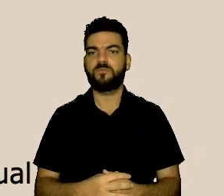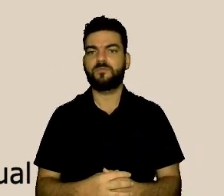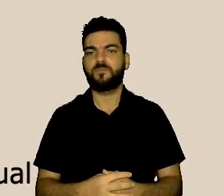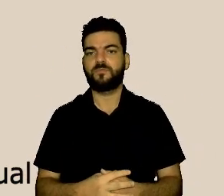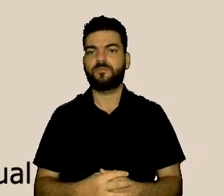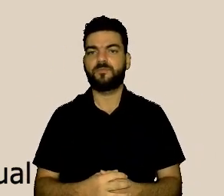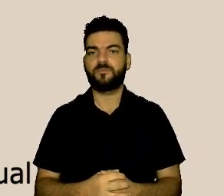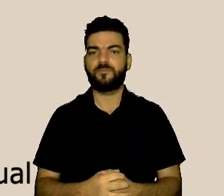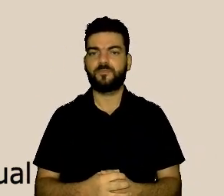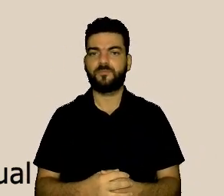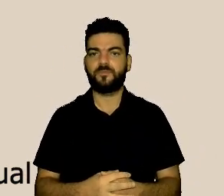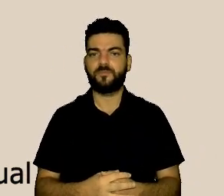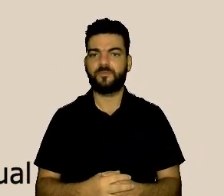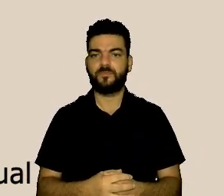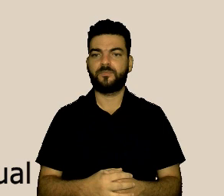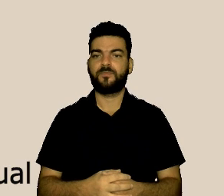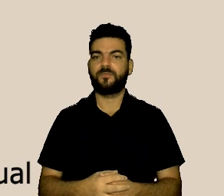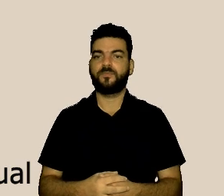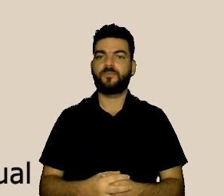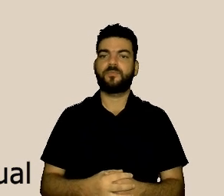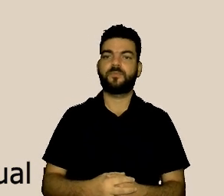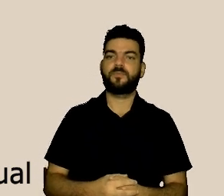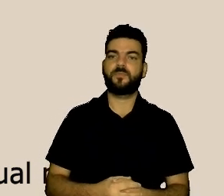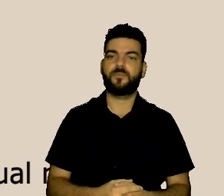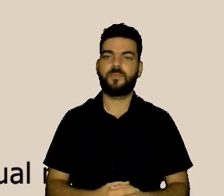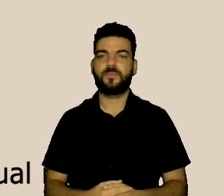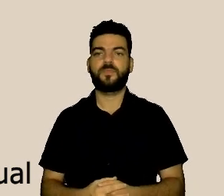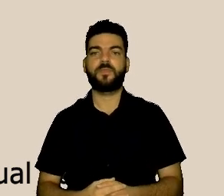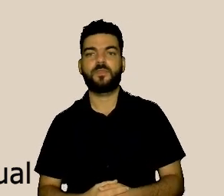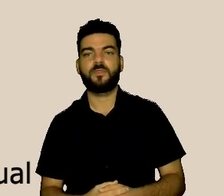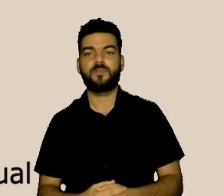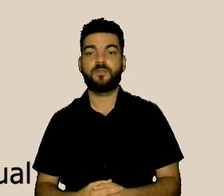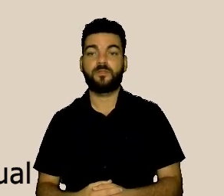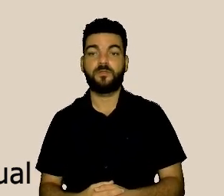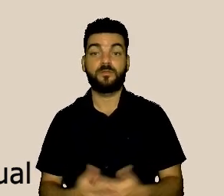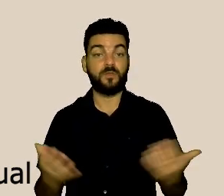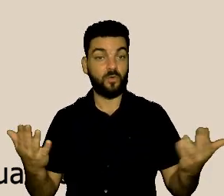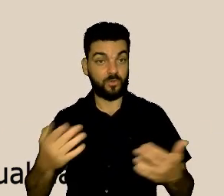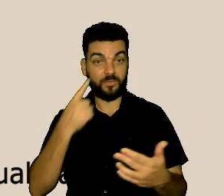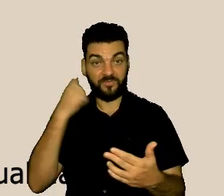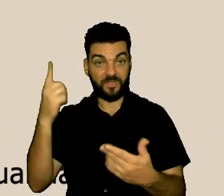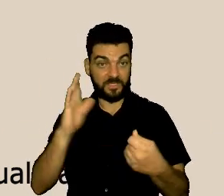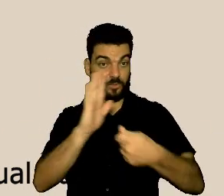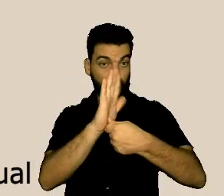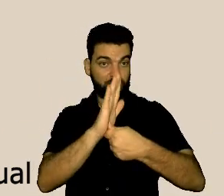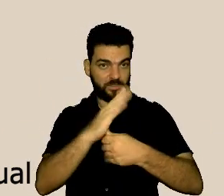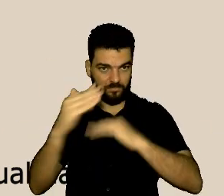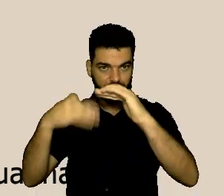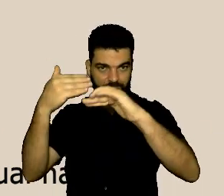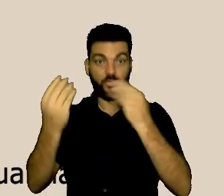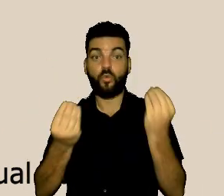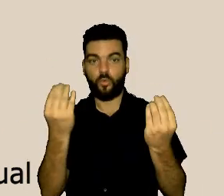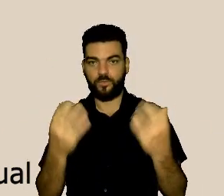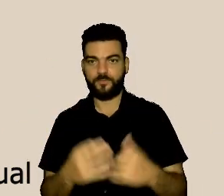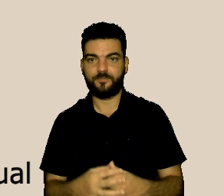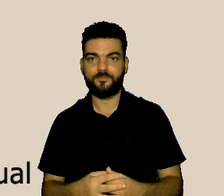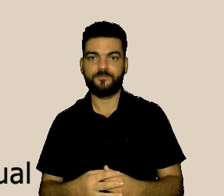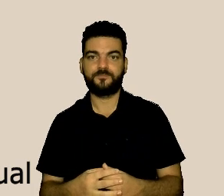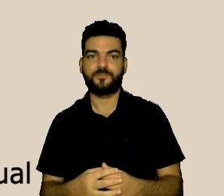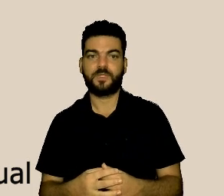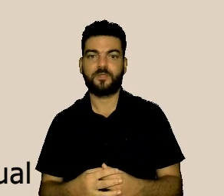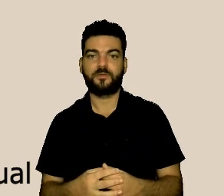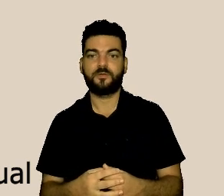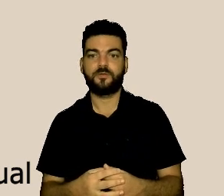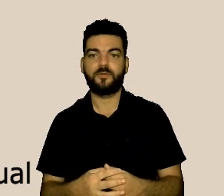prosseguir essa denúncia, até porque ela pode ser anônima, como é que eu vou saber se isso, de fato,